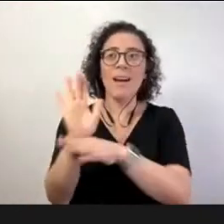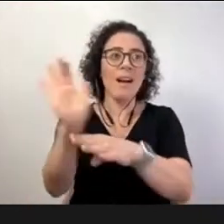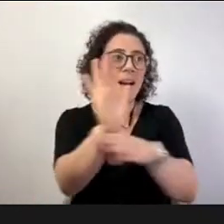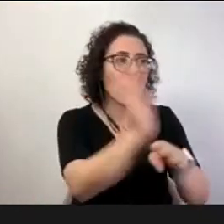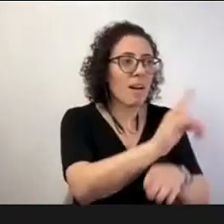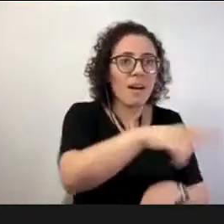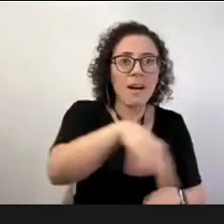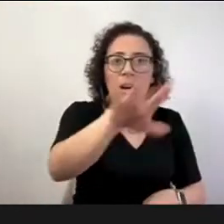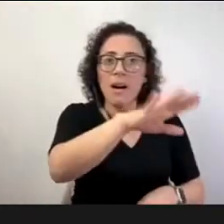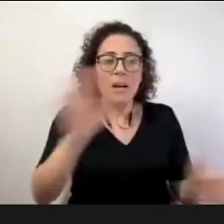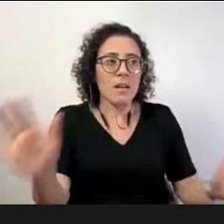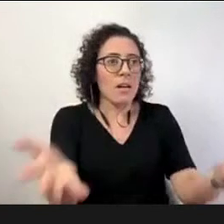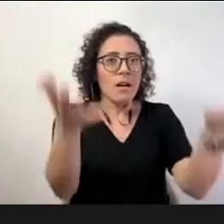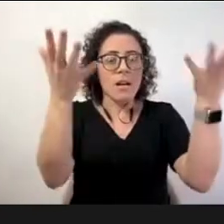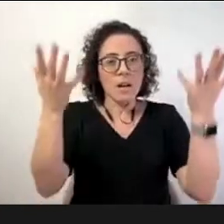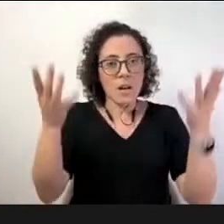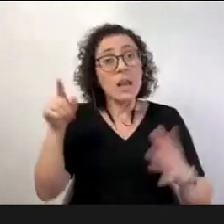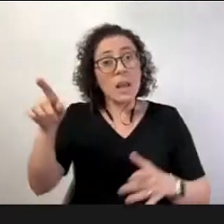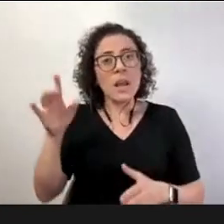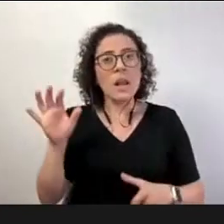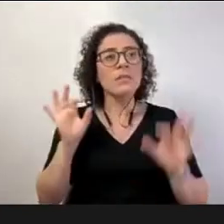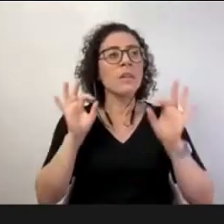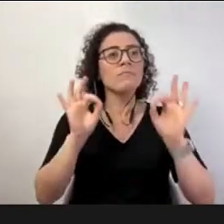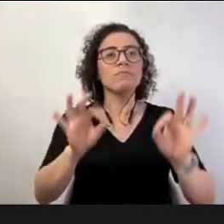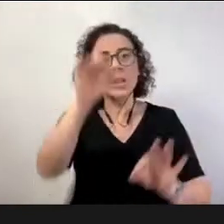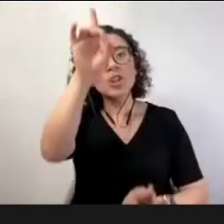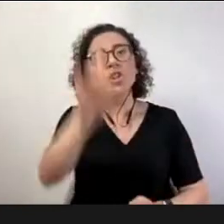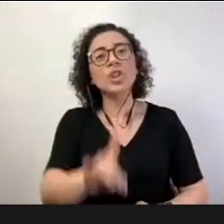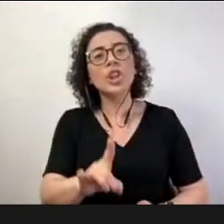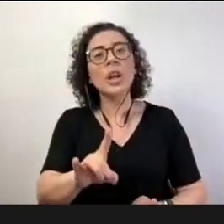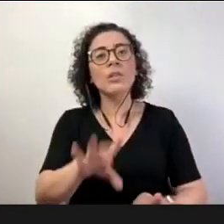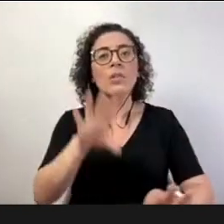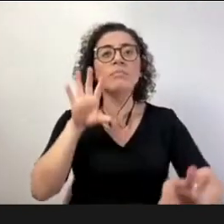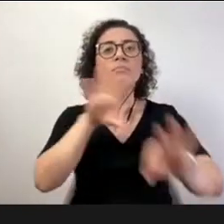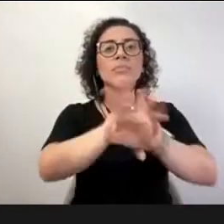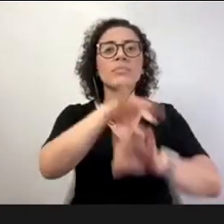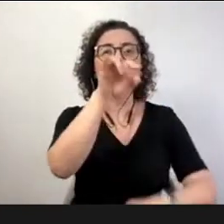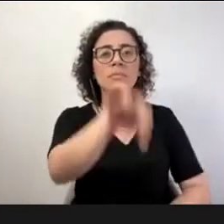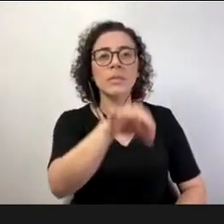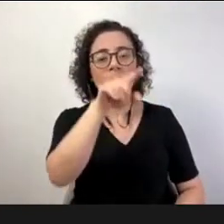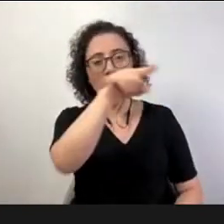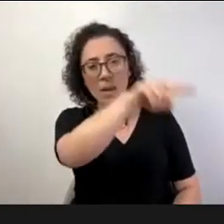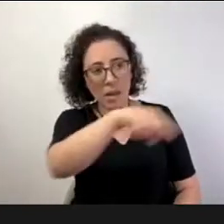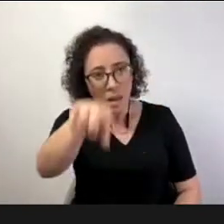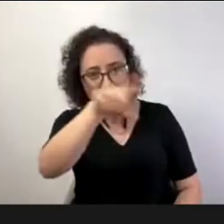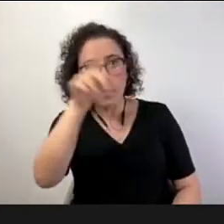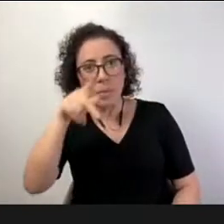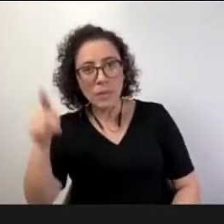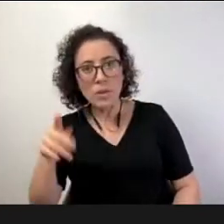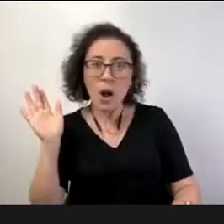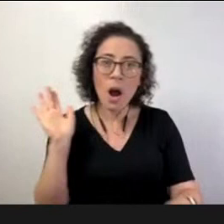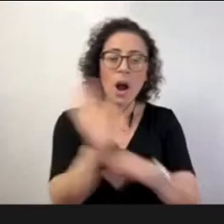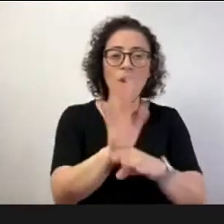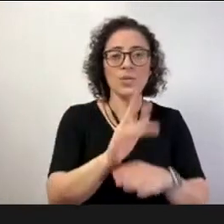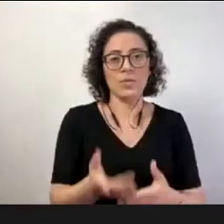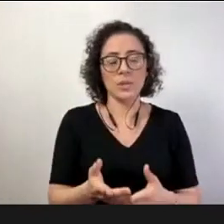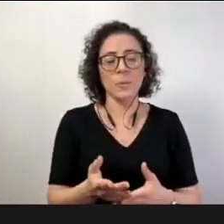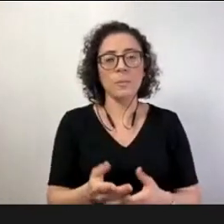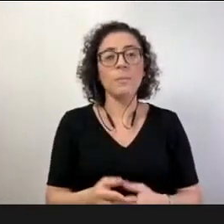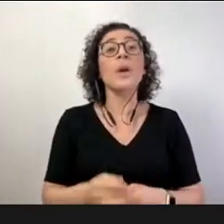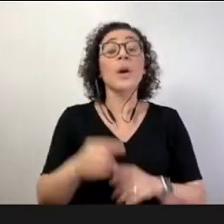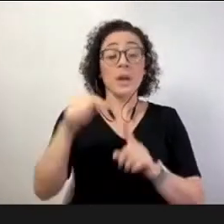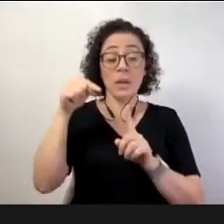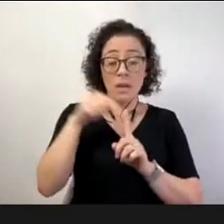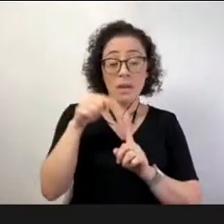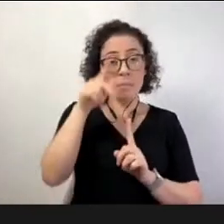de afirmar que os professores são agentes de direitos humanos interessante isto não é? um professor é um agente de